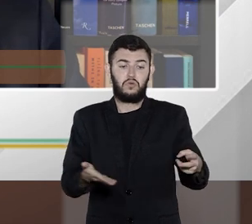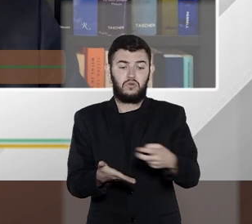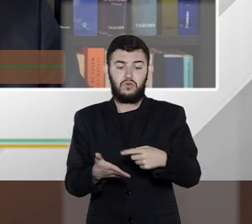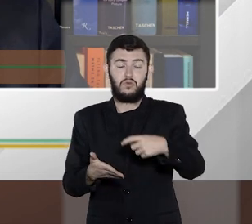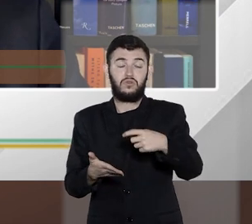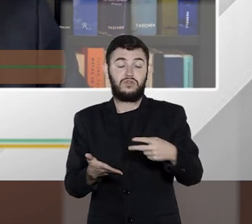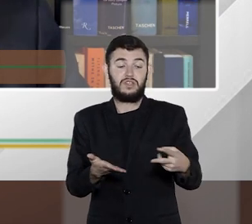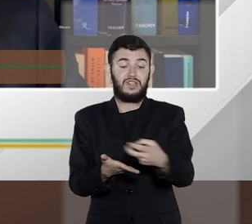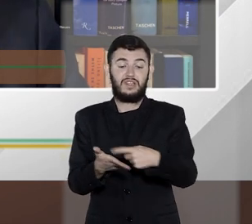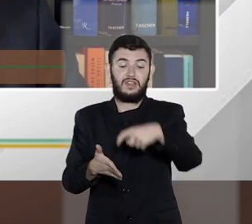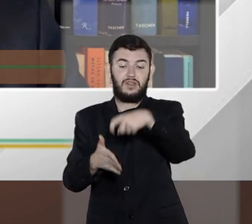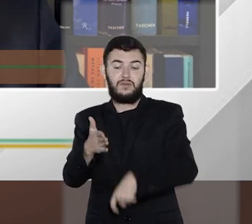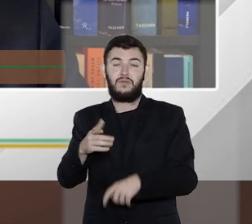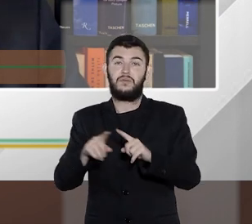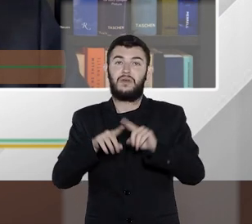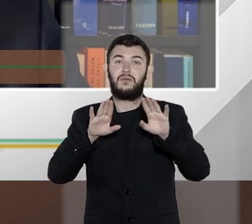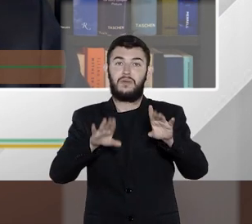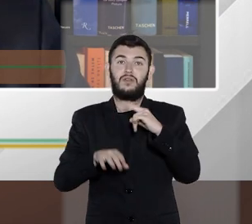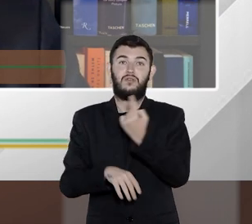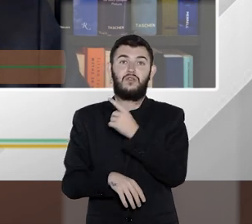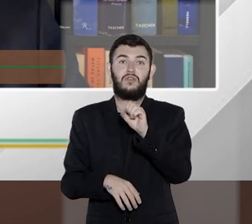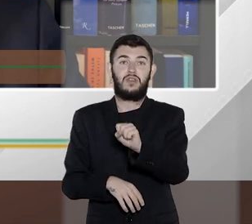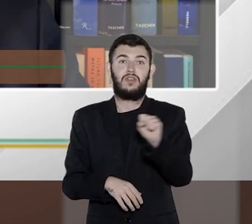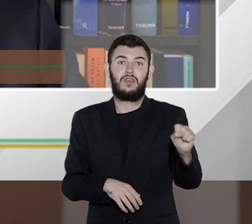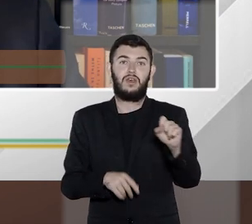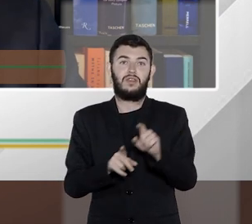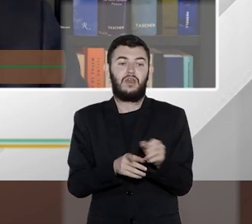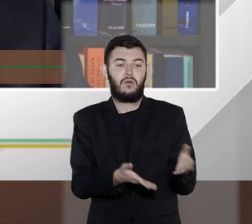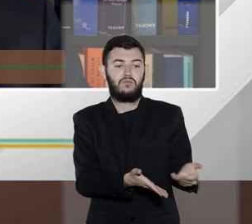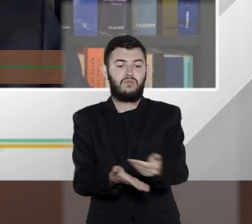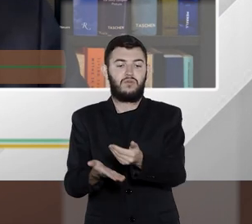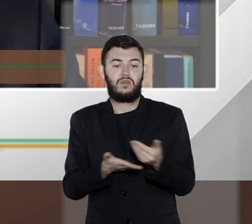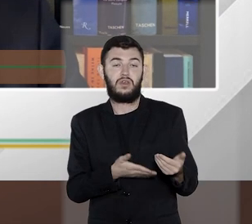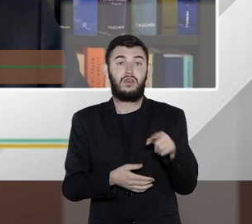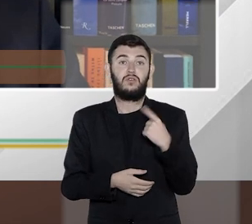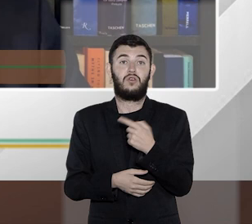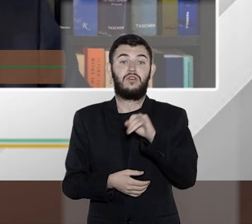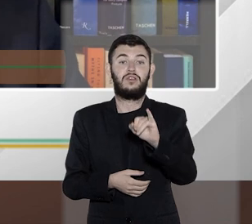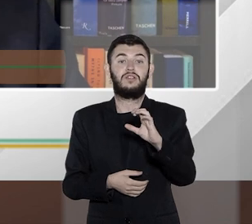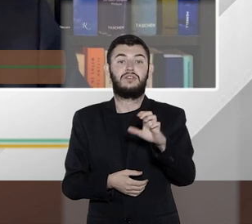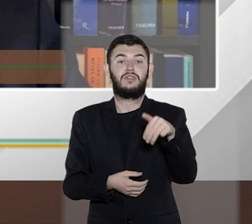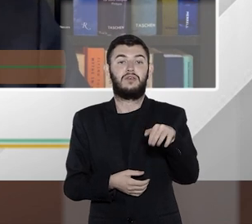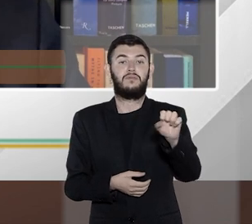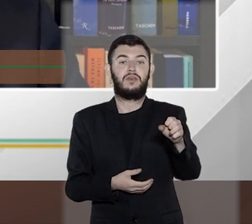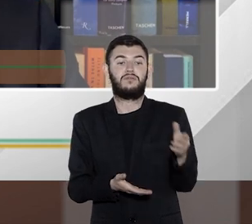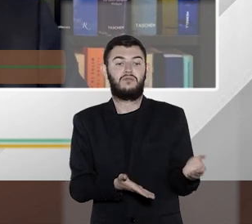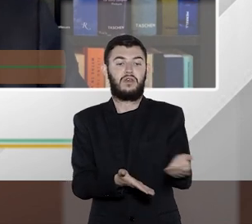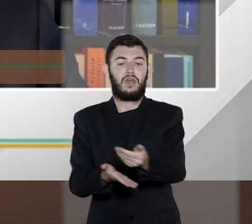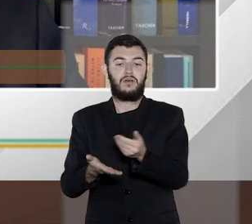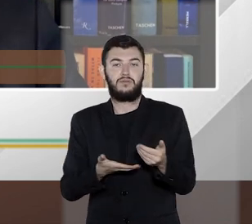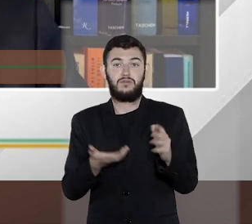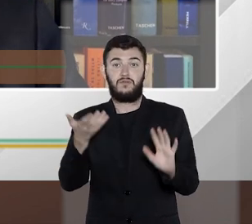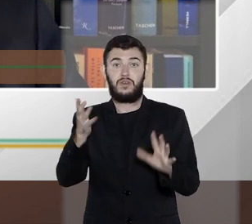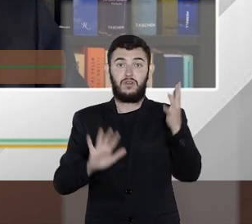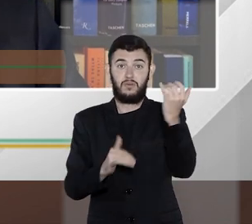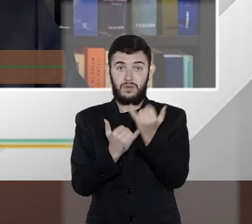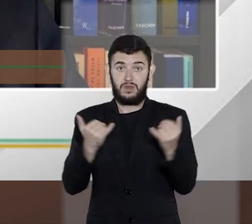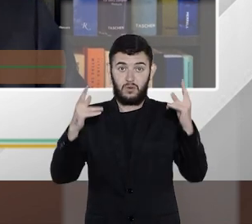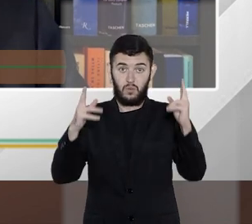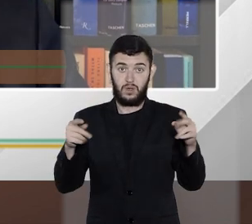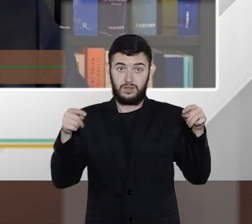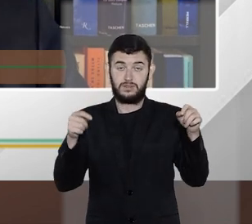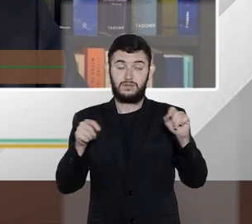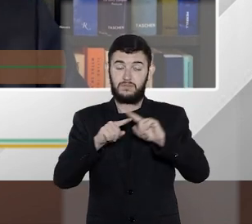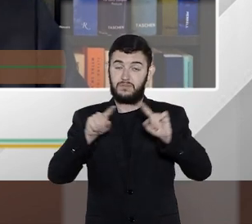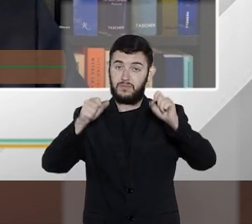enfim, ele é acumulativo e pena que o nosso ICMS não capte, digamos assim, esses fenômenos, mas sem